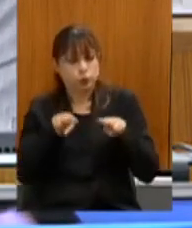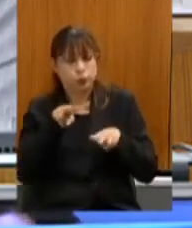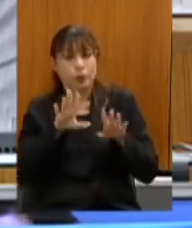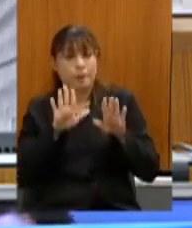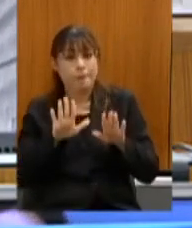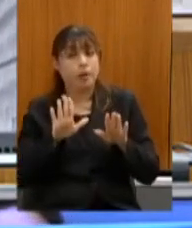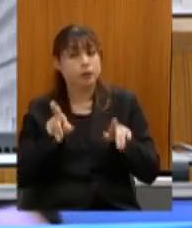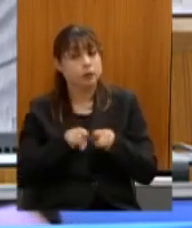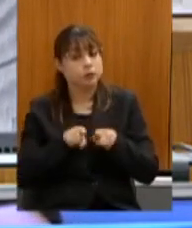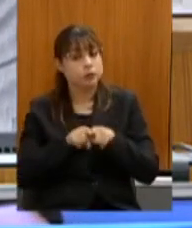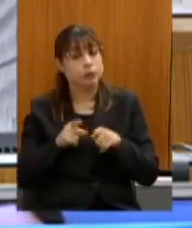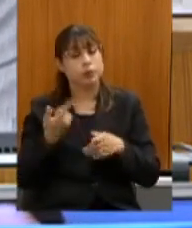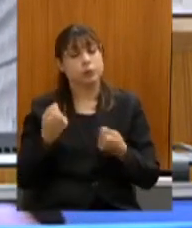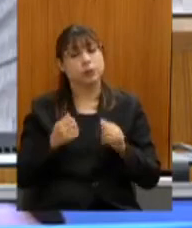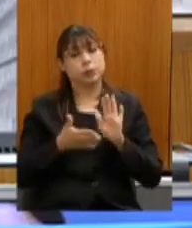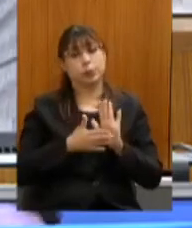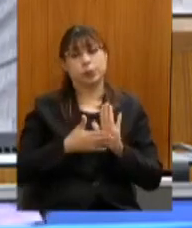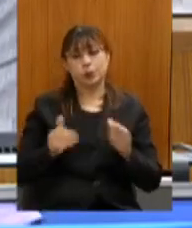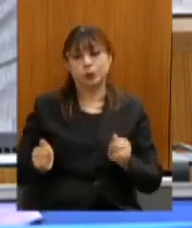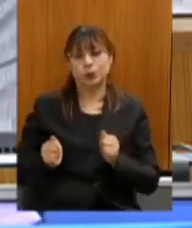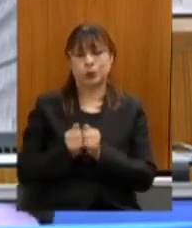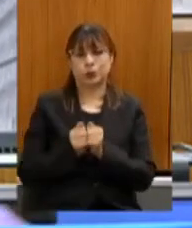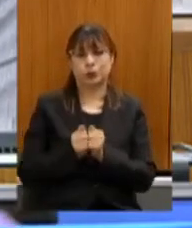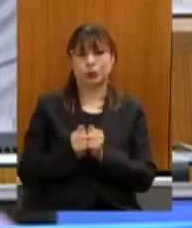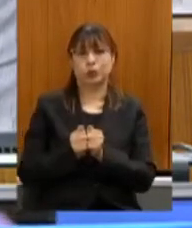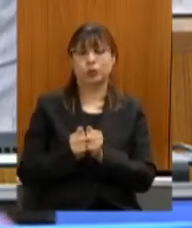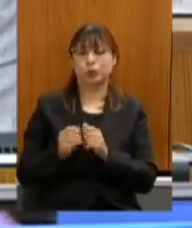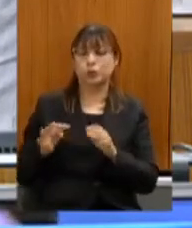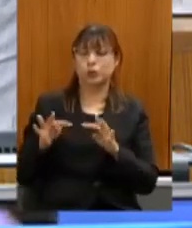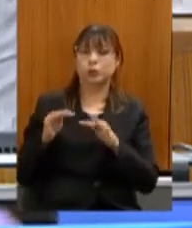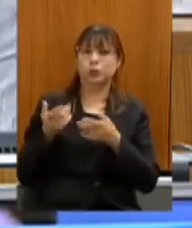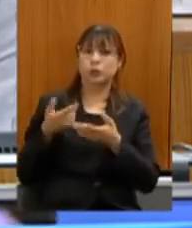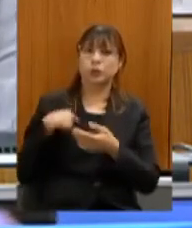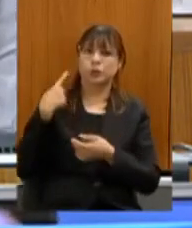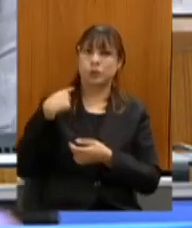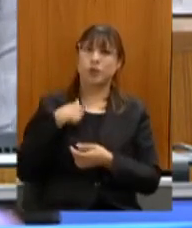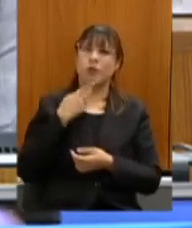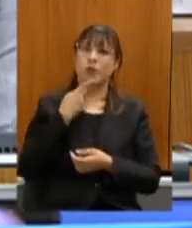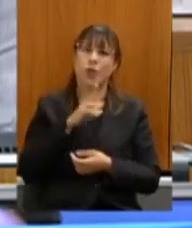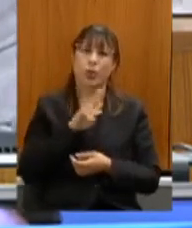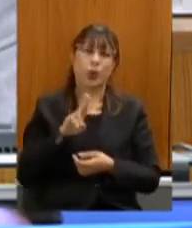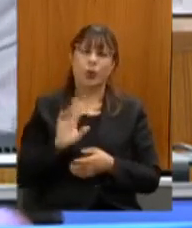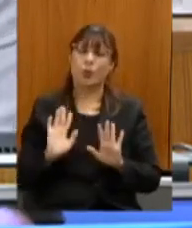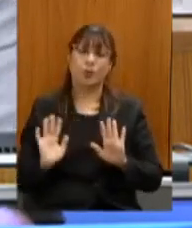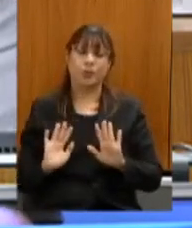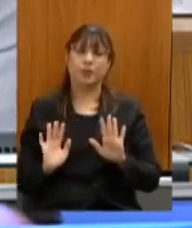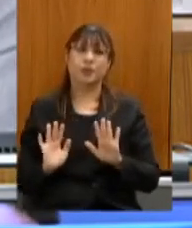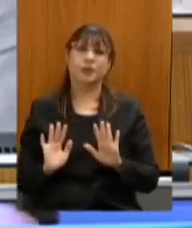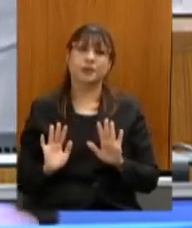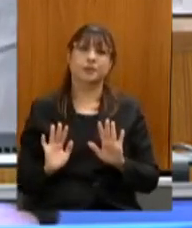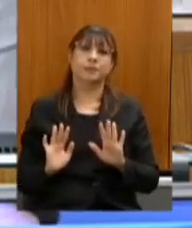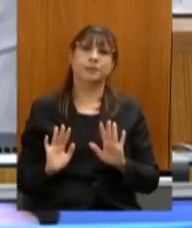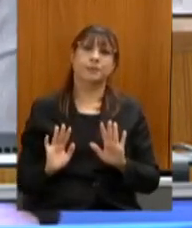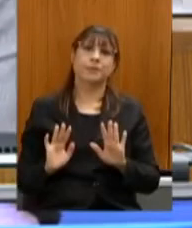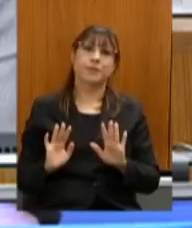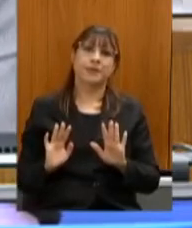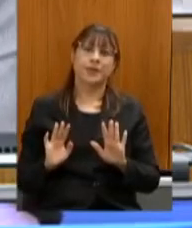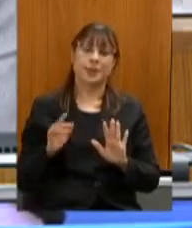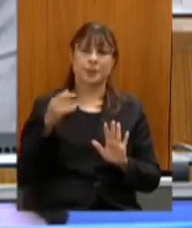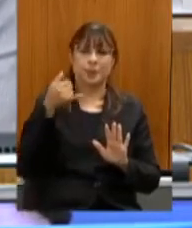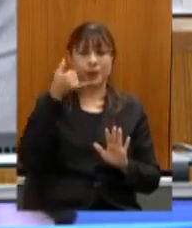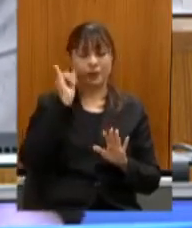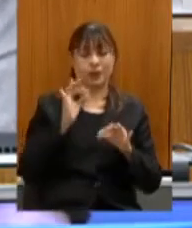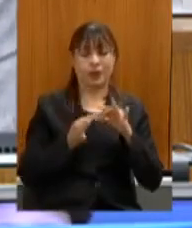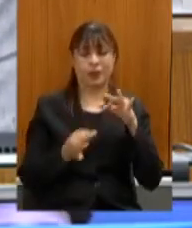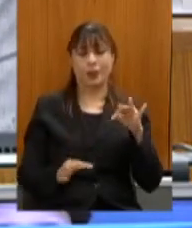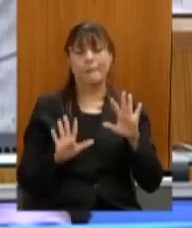e as proposições dos deputados os quais eu agradeço não vou citar nenhum que esteve aqui para a gente não alongar